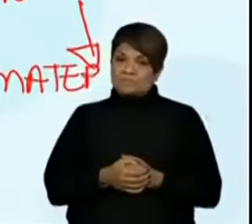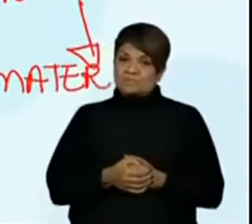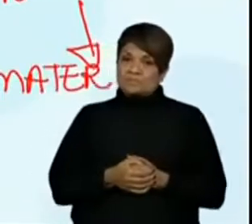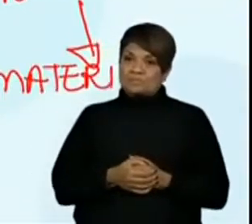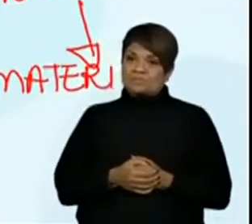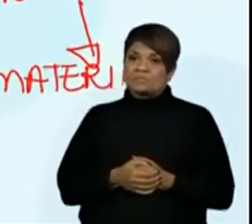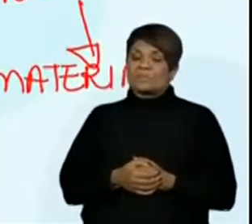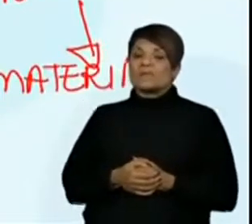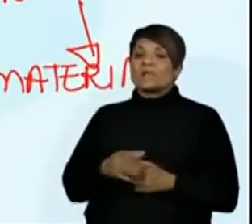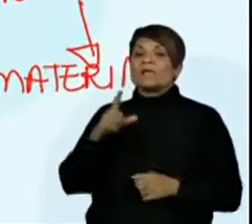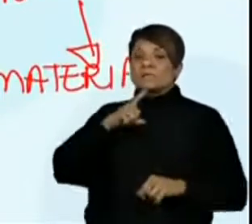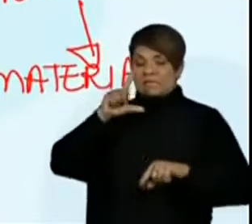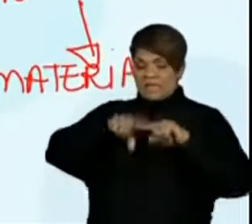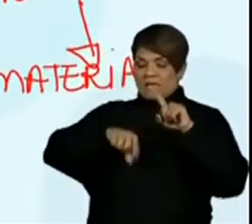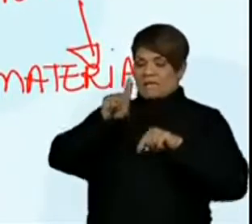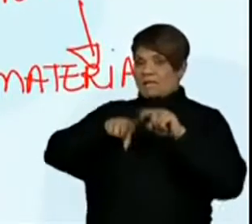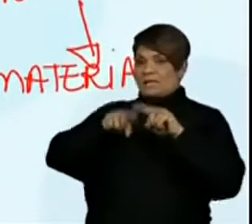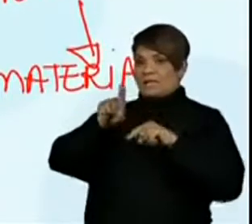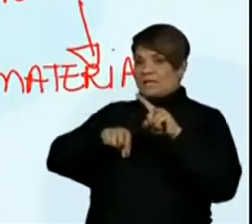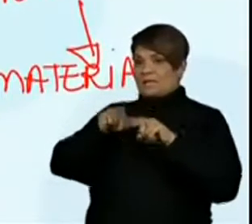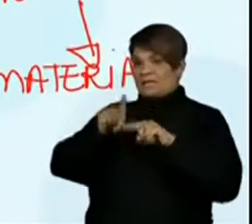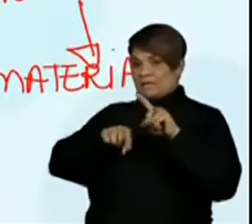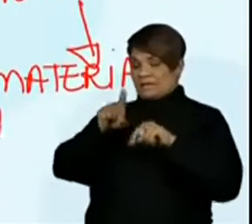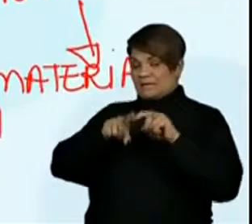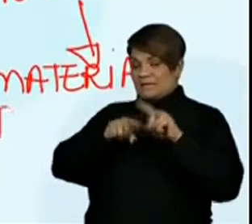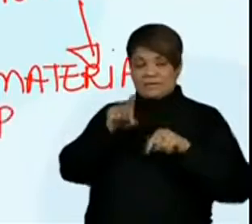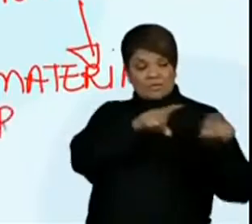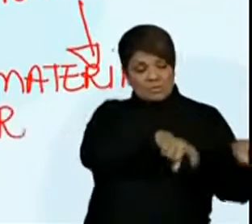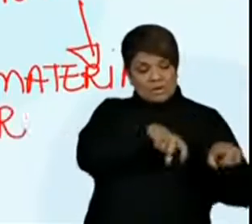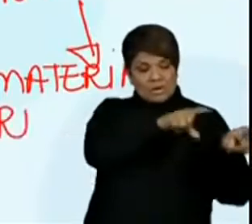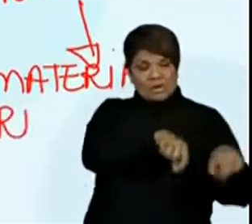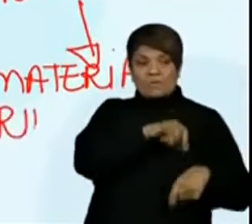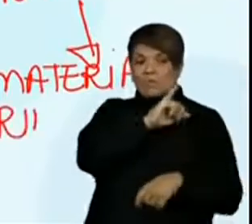prima do campo.